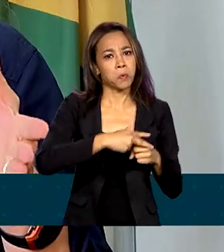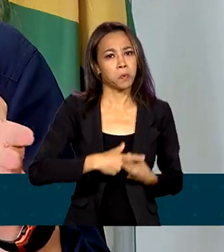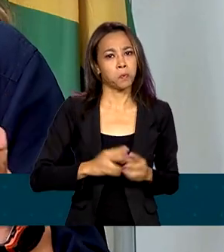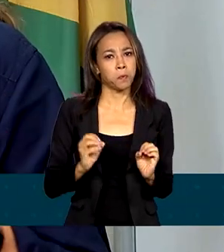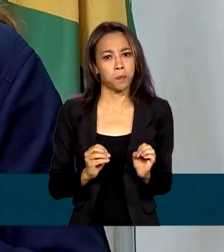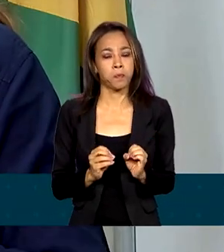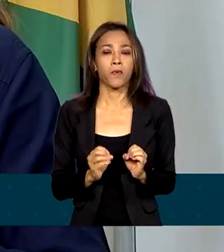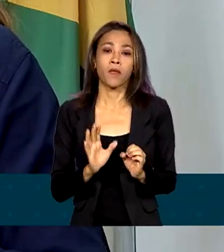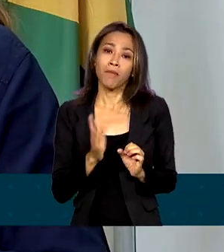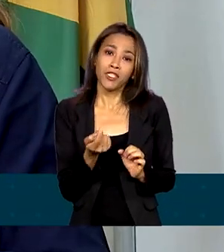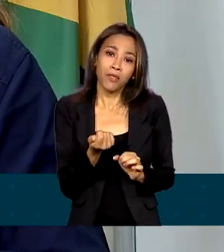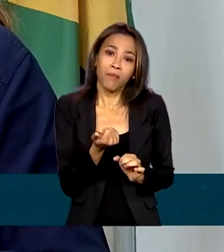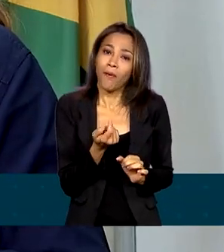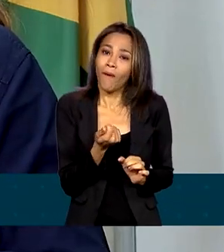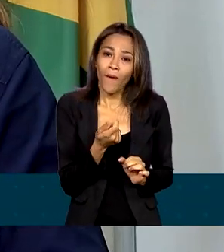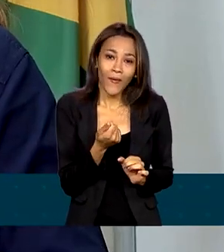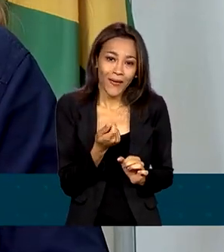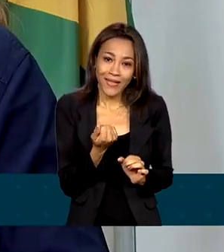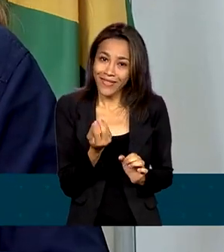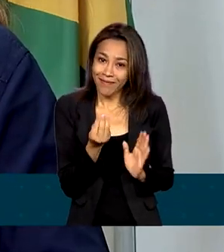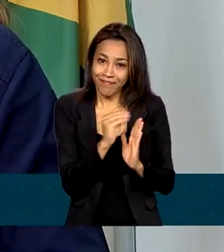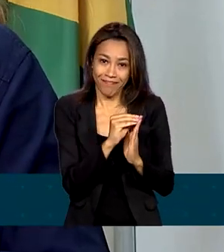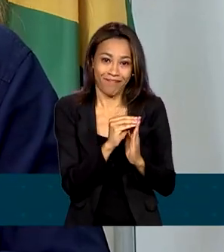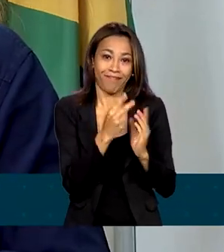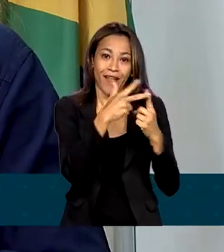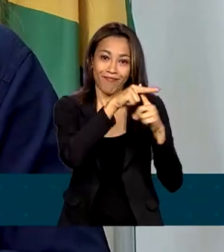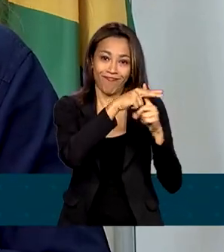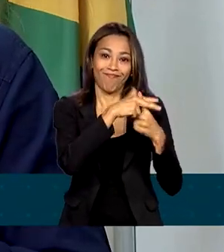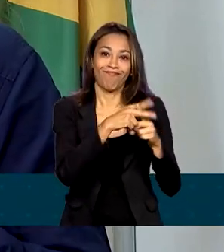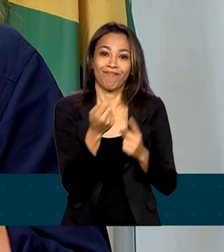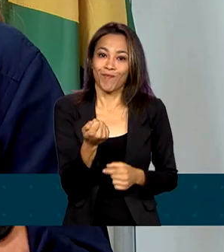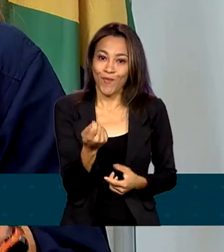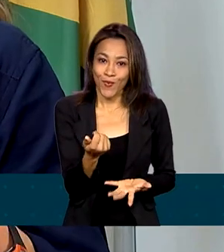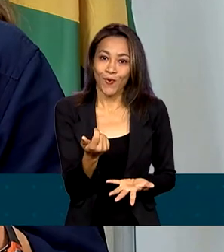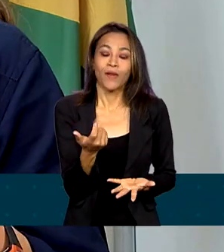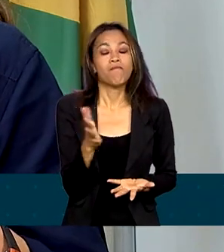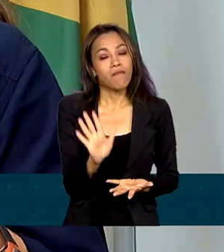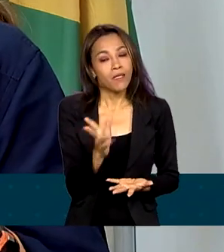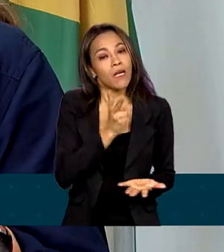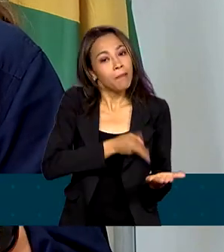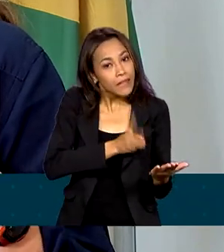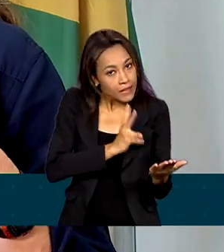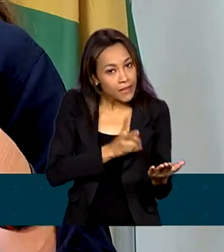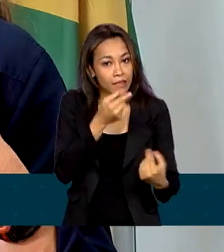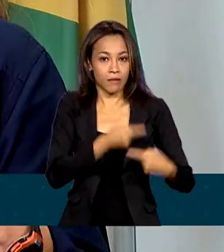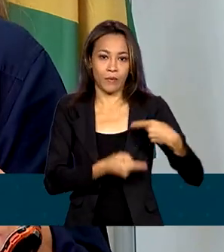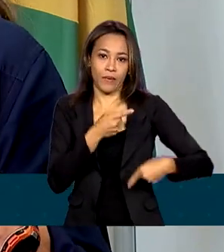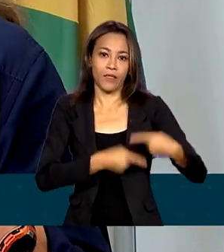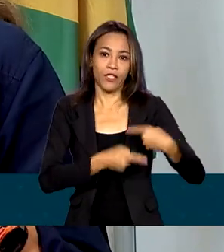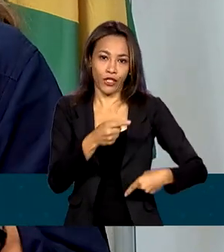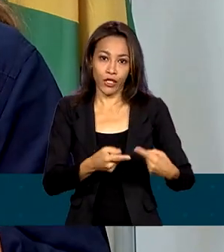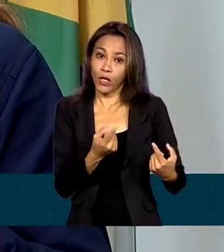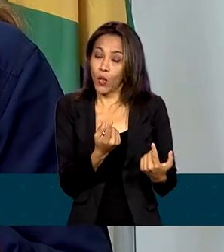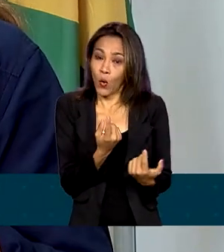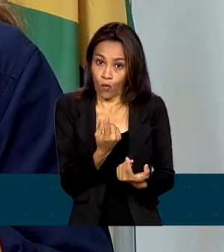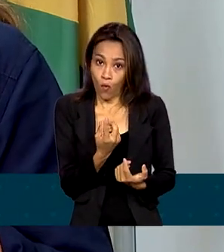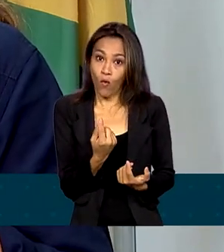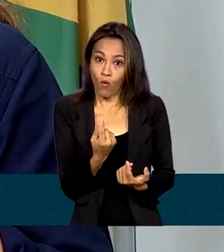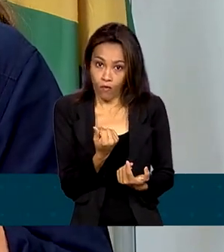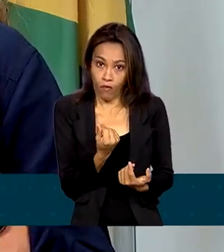momento a gente tinha pouca margem para mudar. Então o mais importante é manter a política com o valor máximo